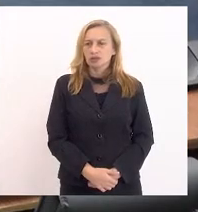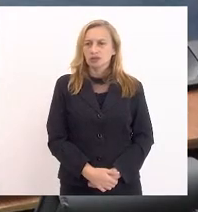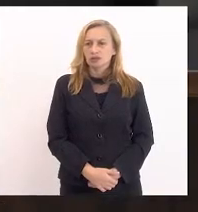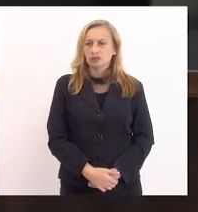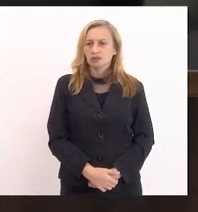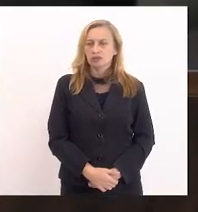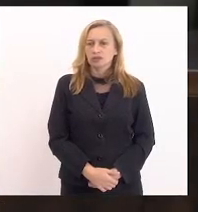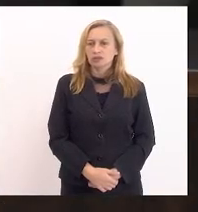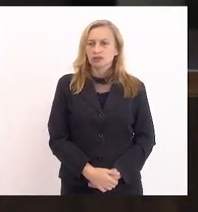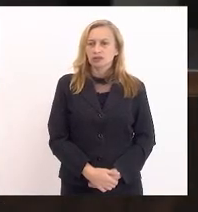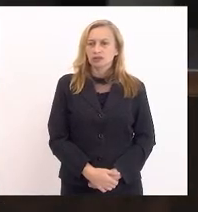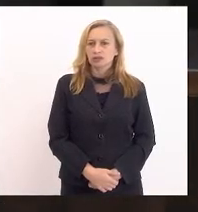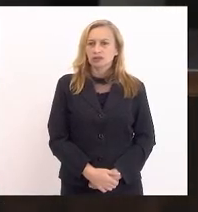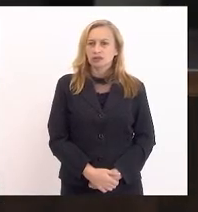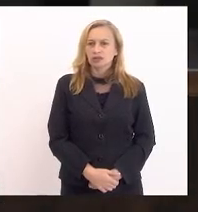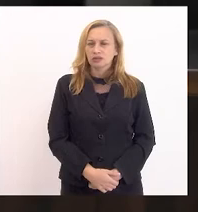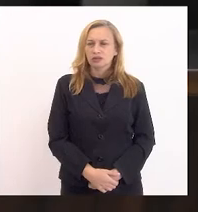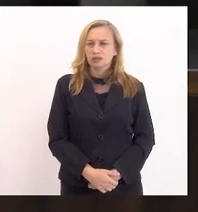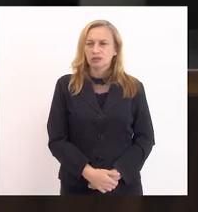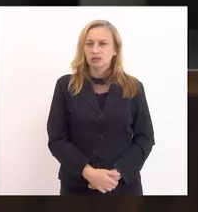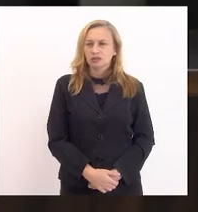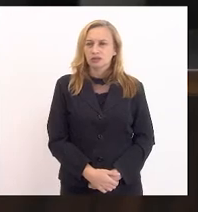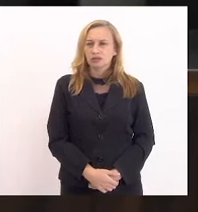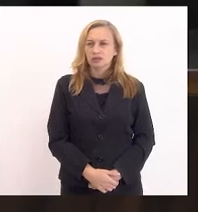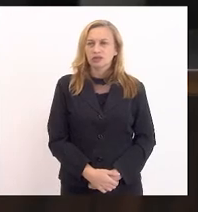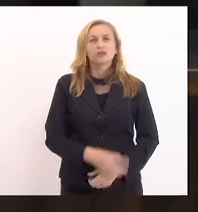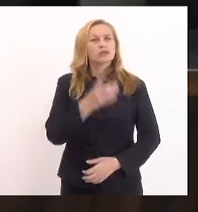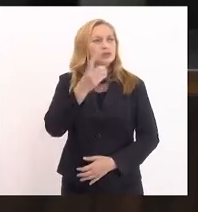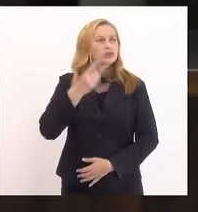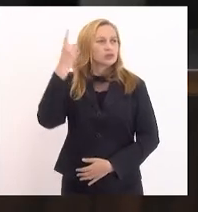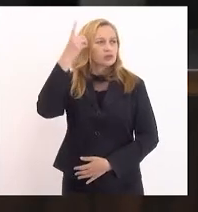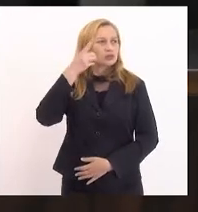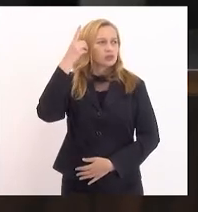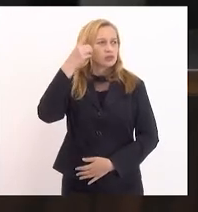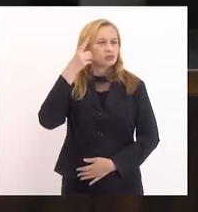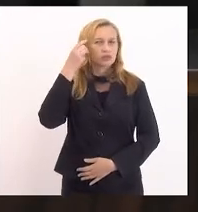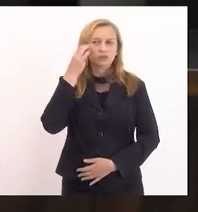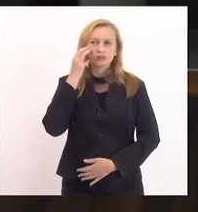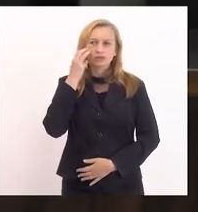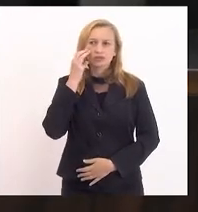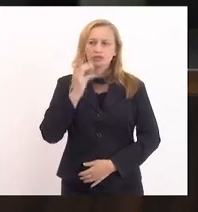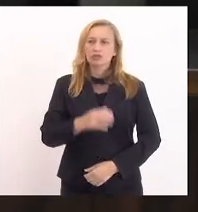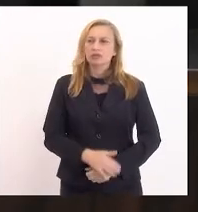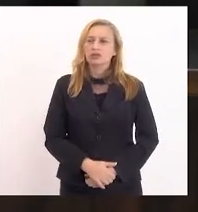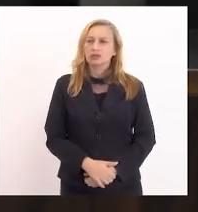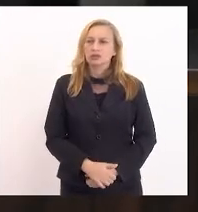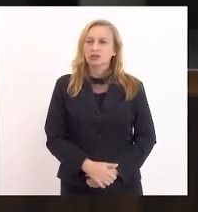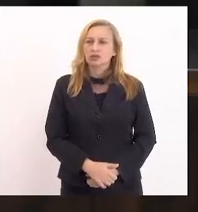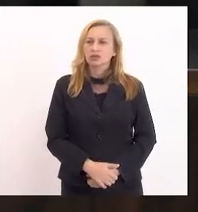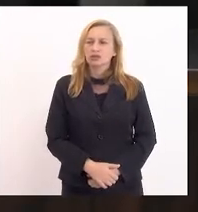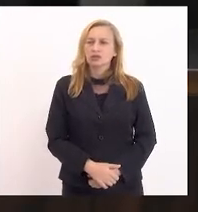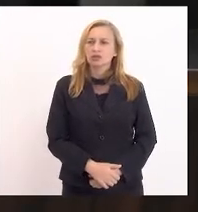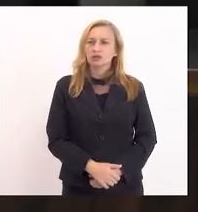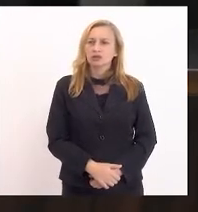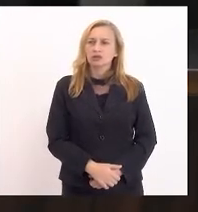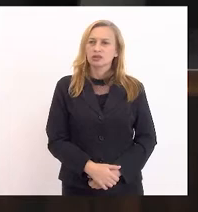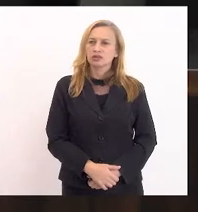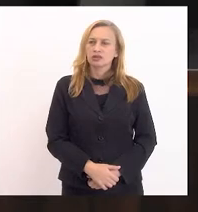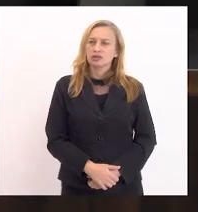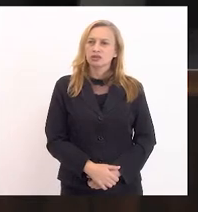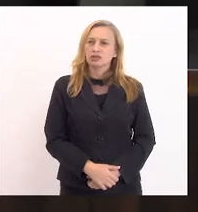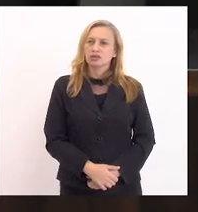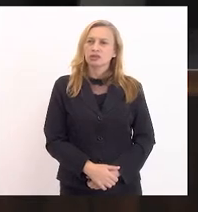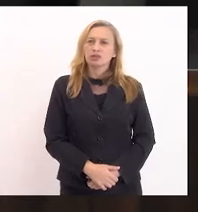Próximo orador inscrito é o nove deputado Valdeque Carneiro. Vossa excelência